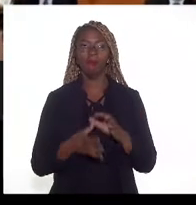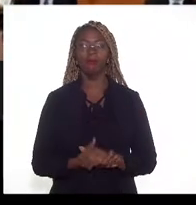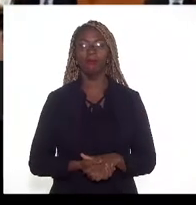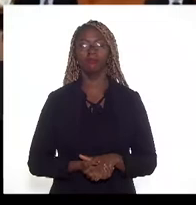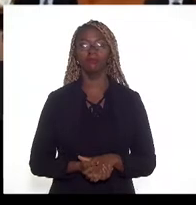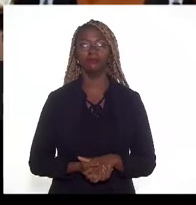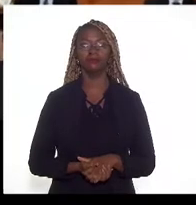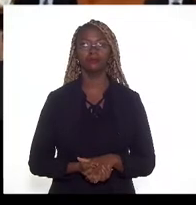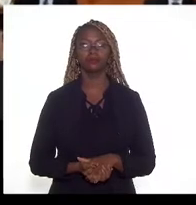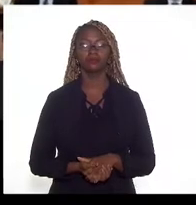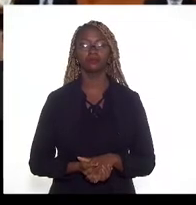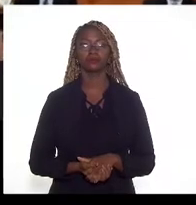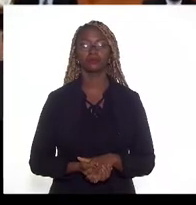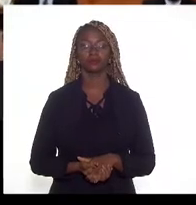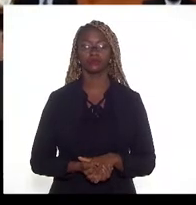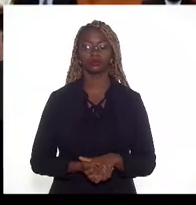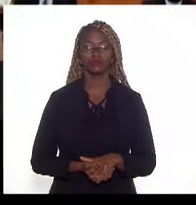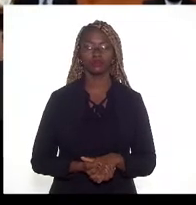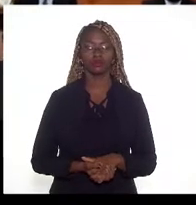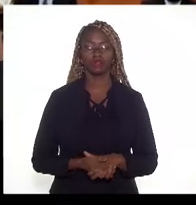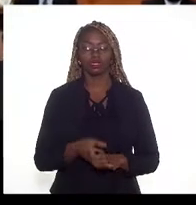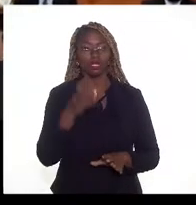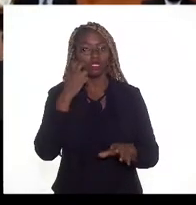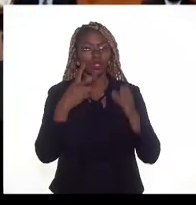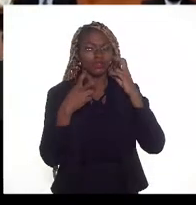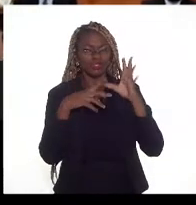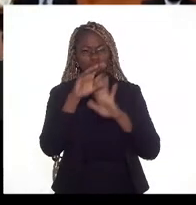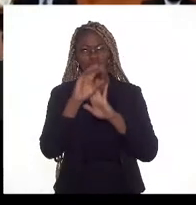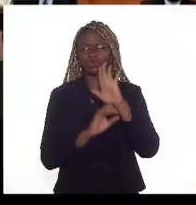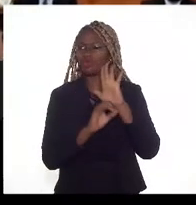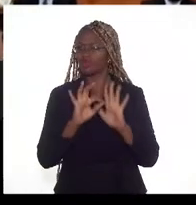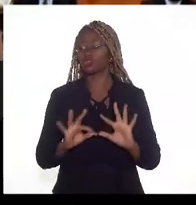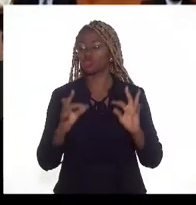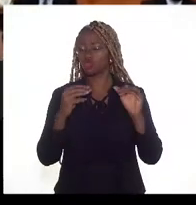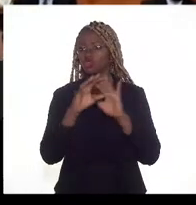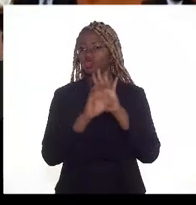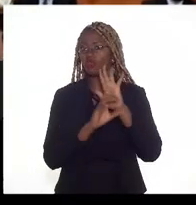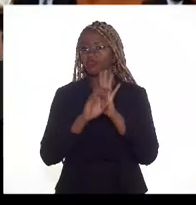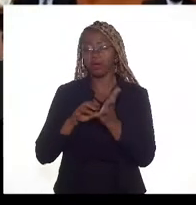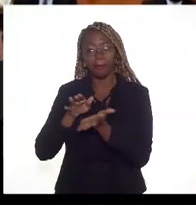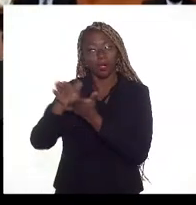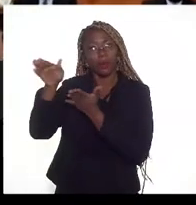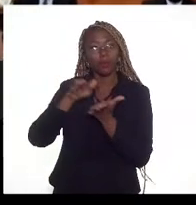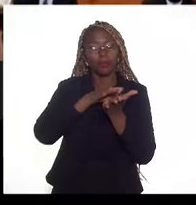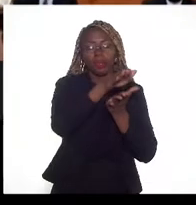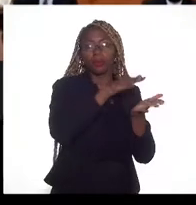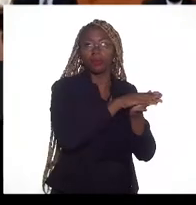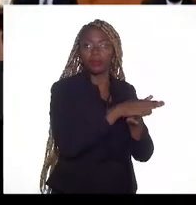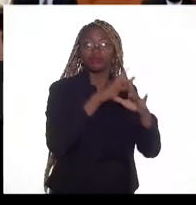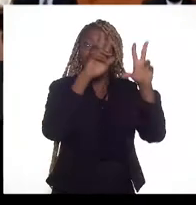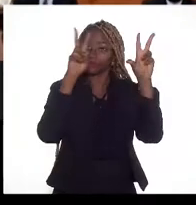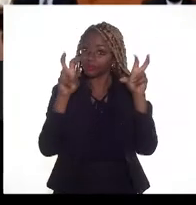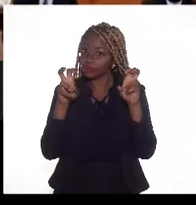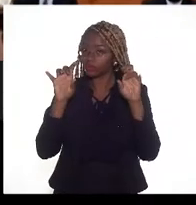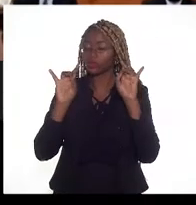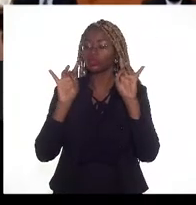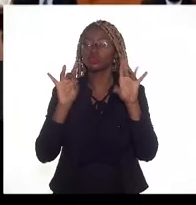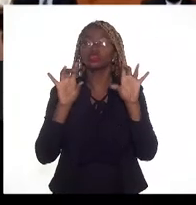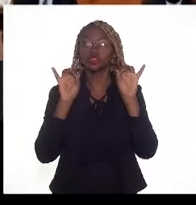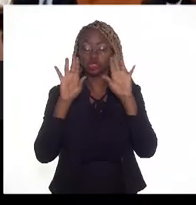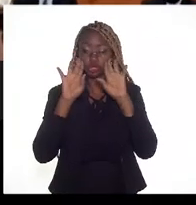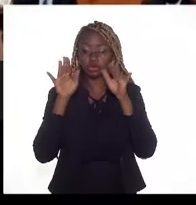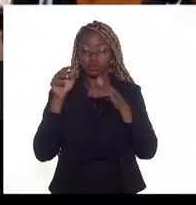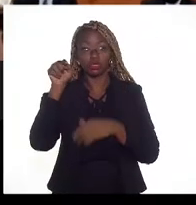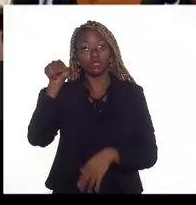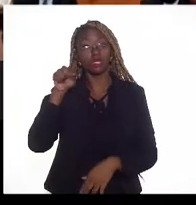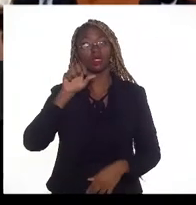Eu publicizei todos os ofícios encaminhados. O tema específico da